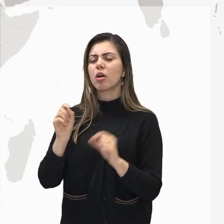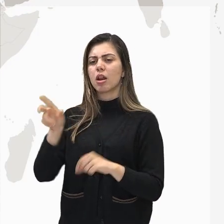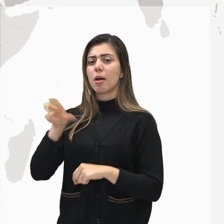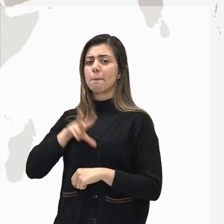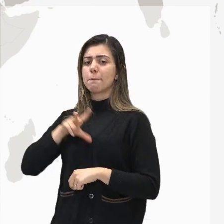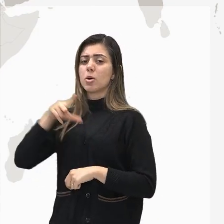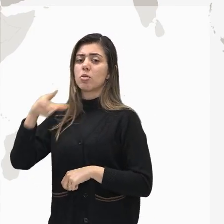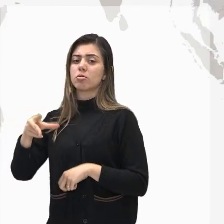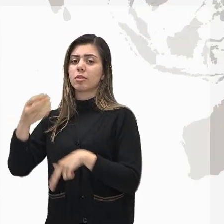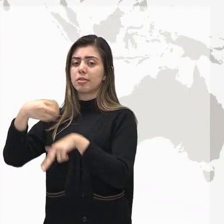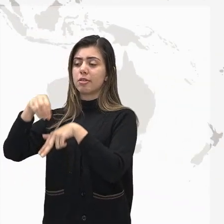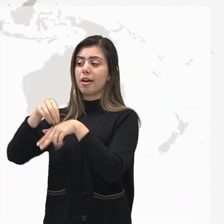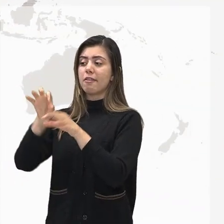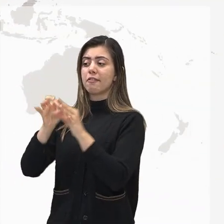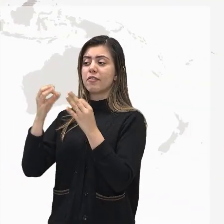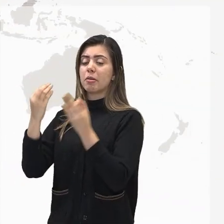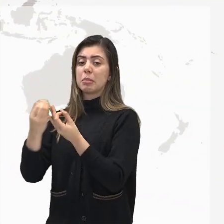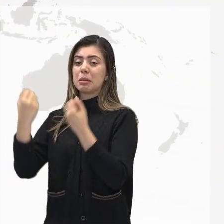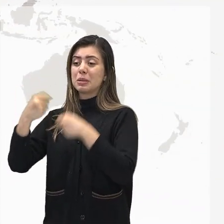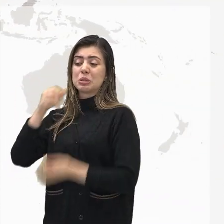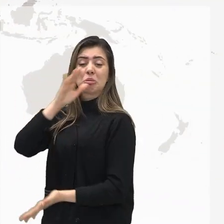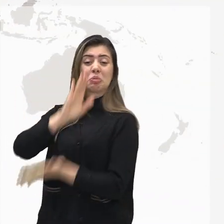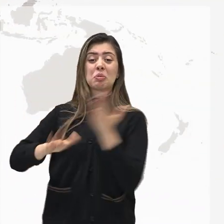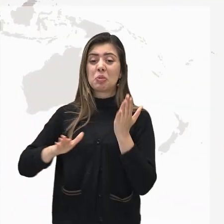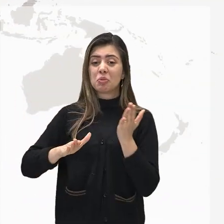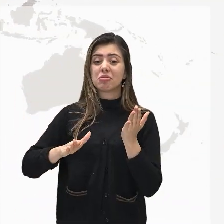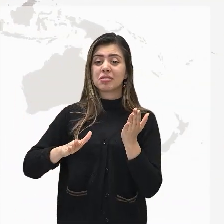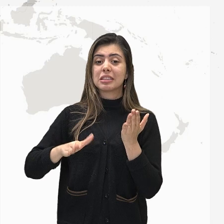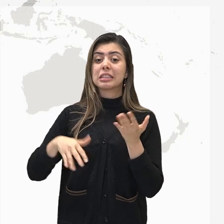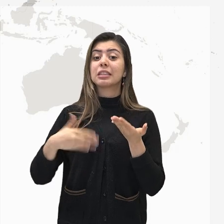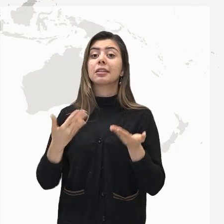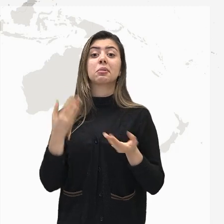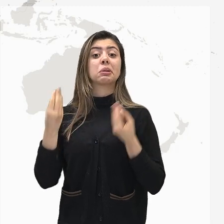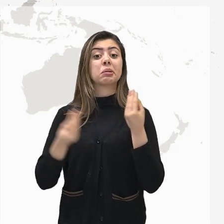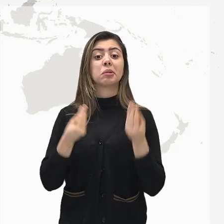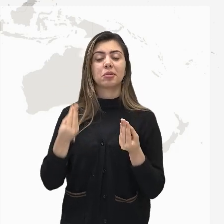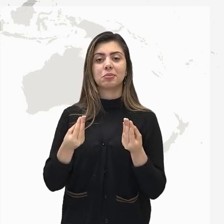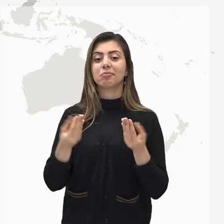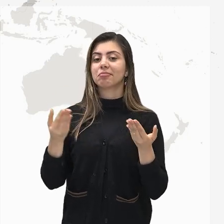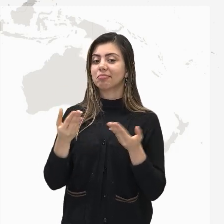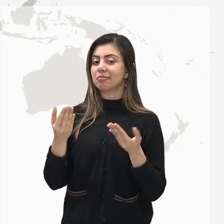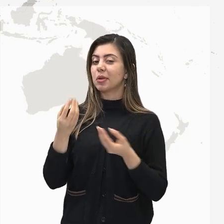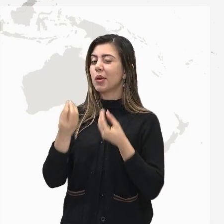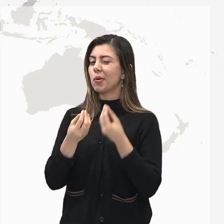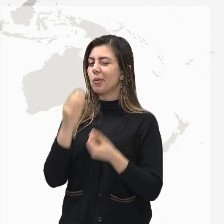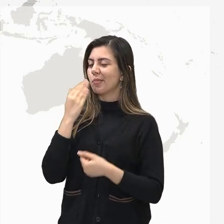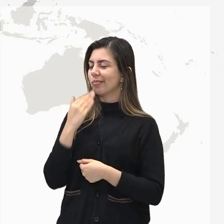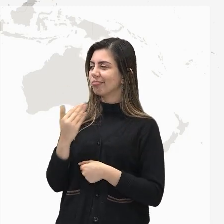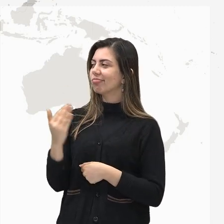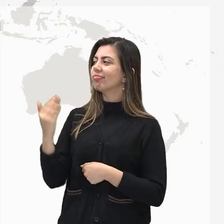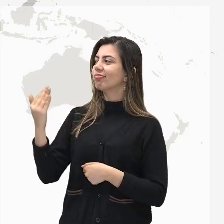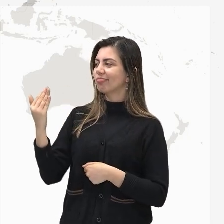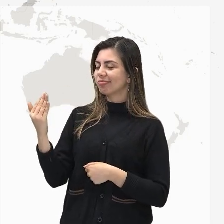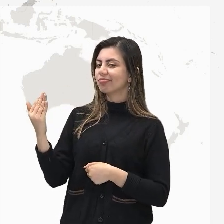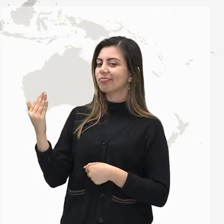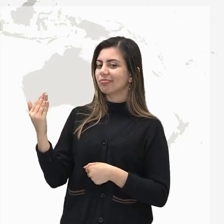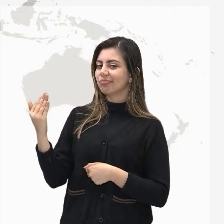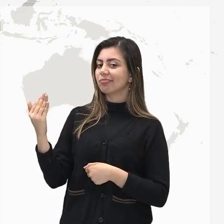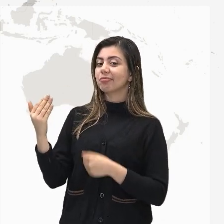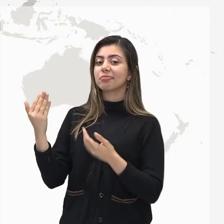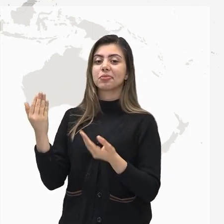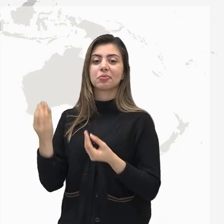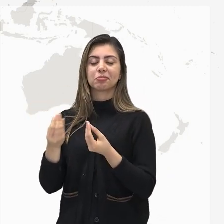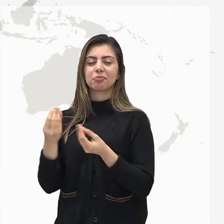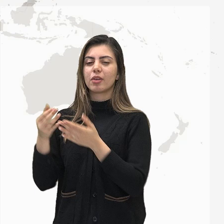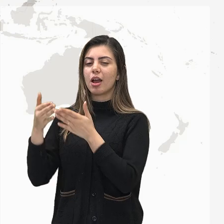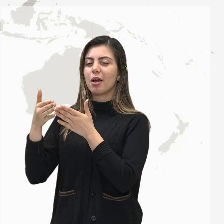é forçada a fugir do seu território, agora você vai ter esse caminho sendo